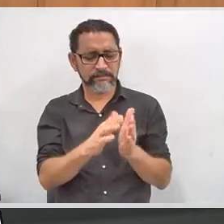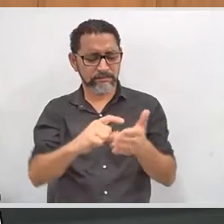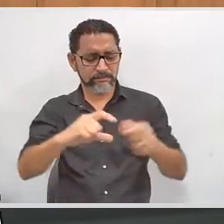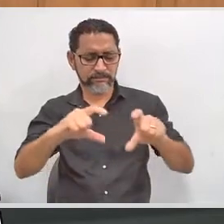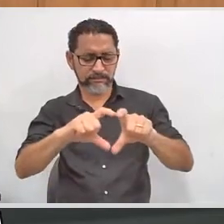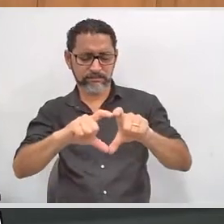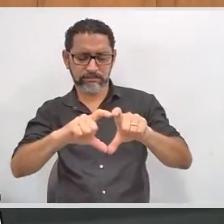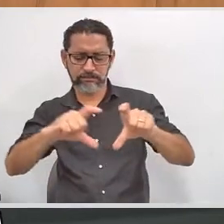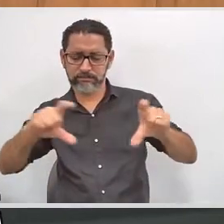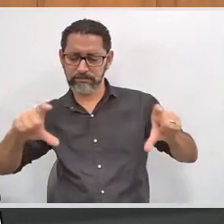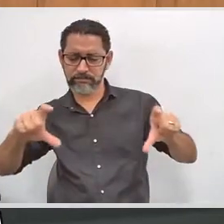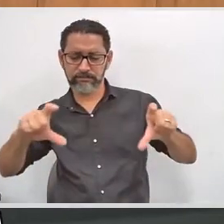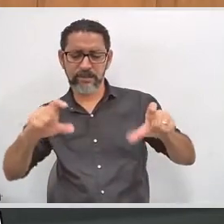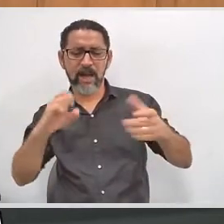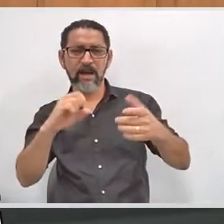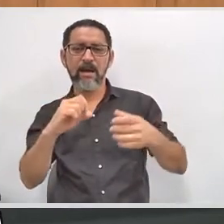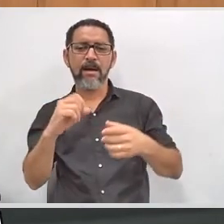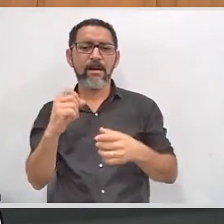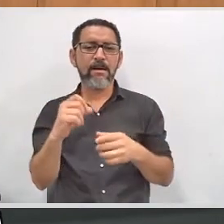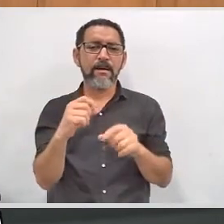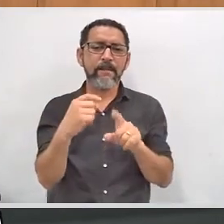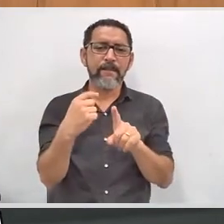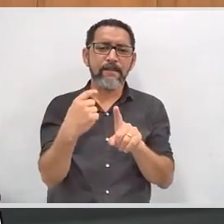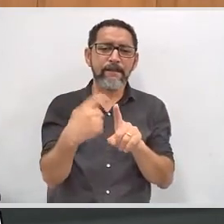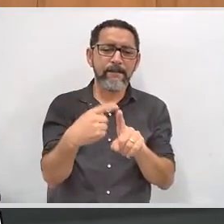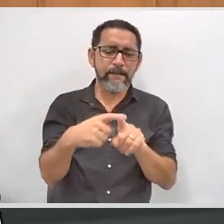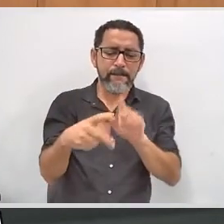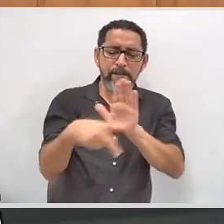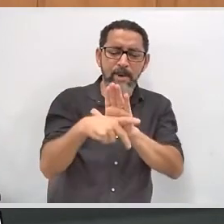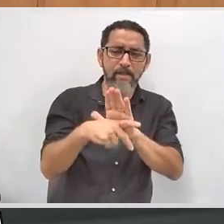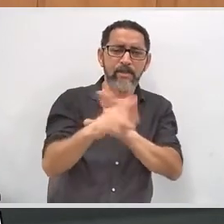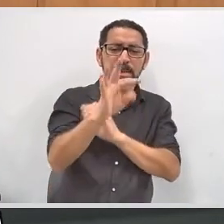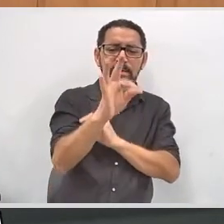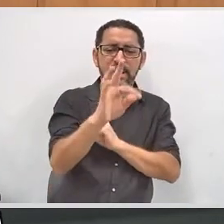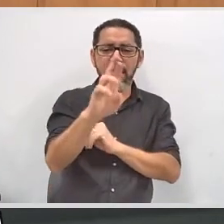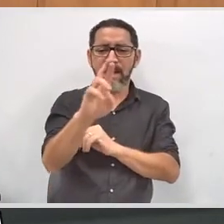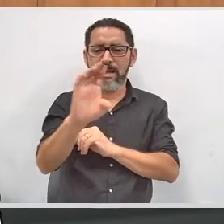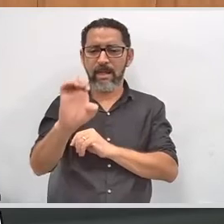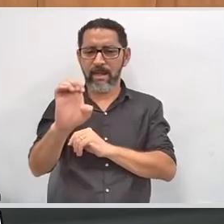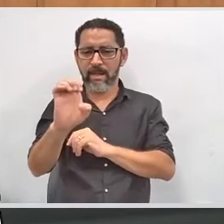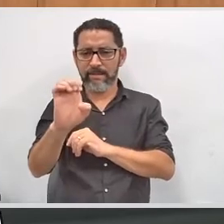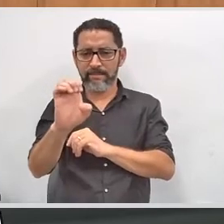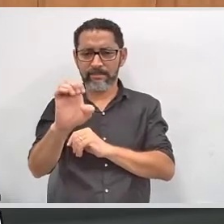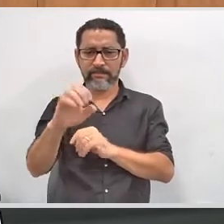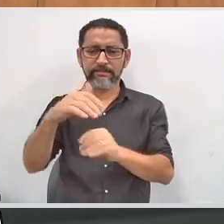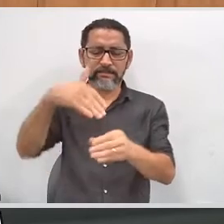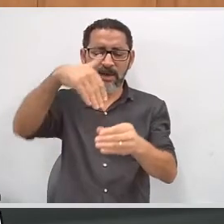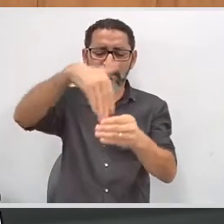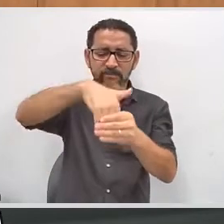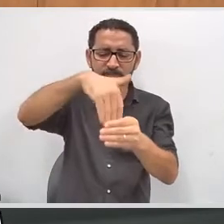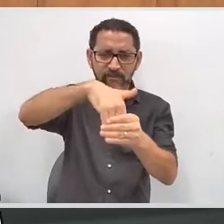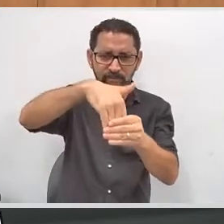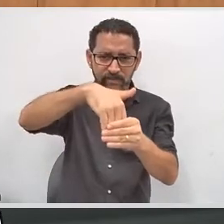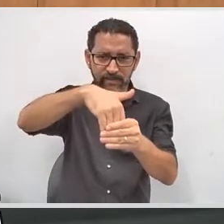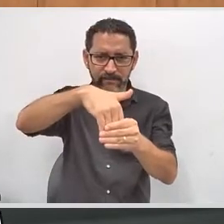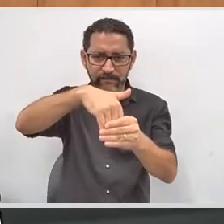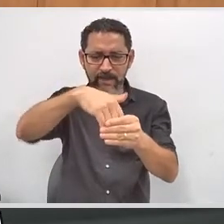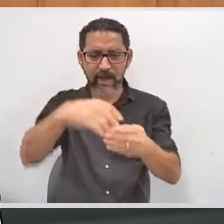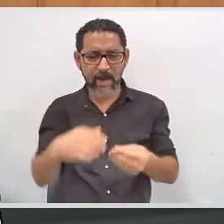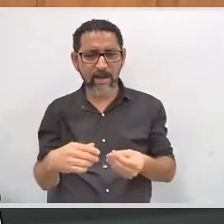TSE voltada aos TRS para que os TRS identifiquem aqueles eleitores